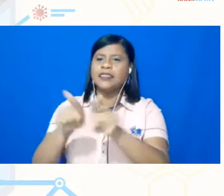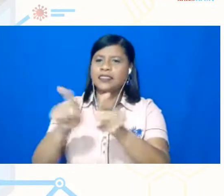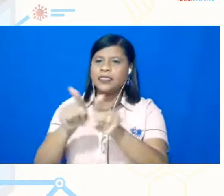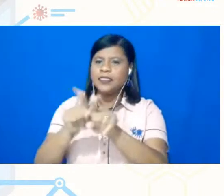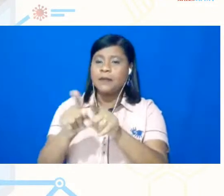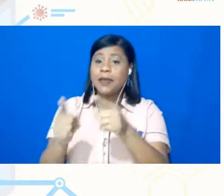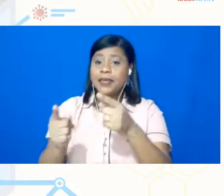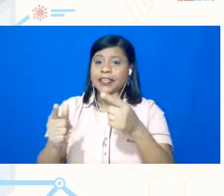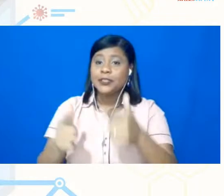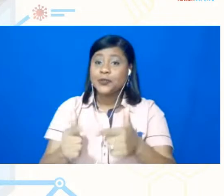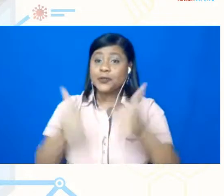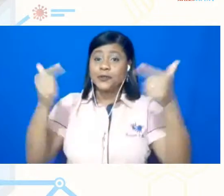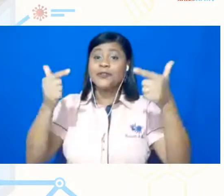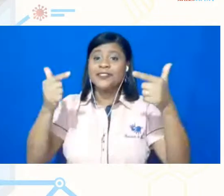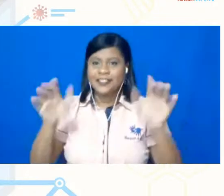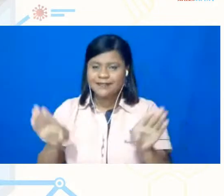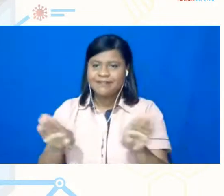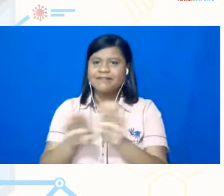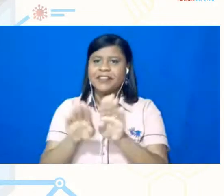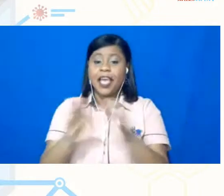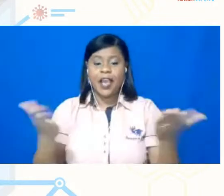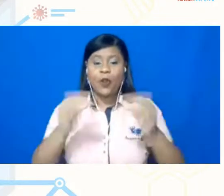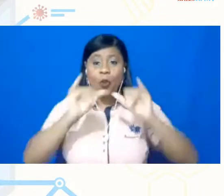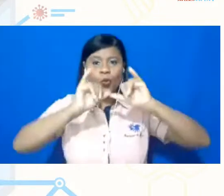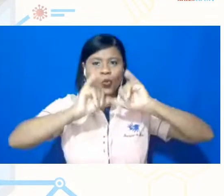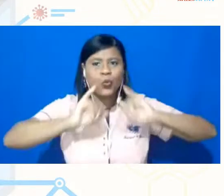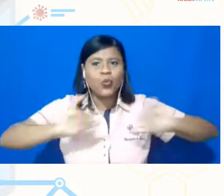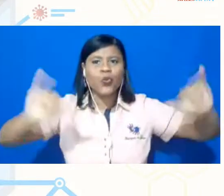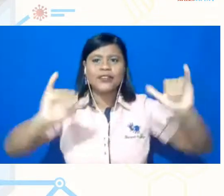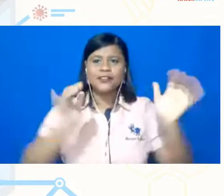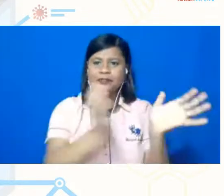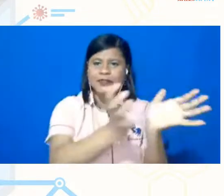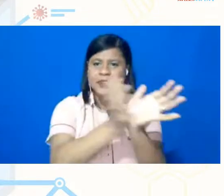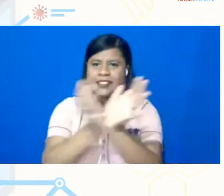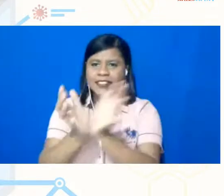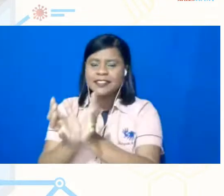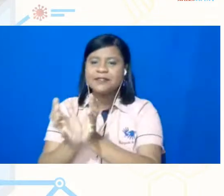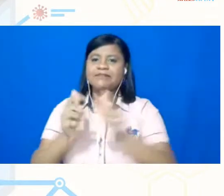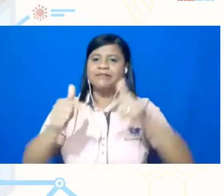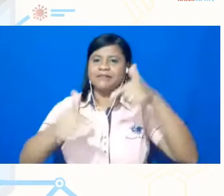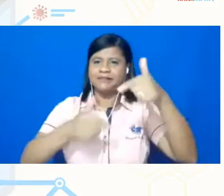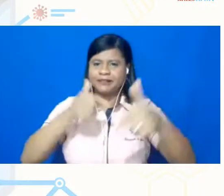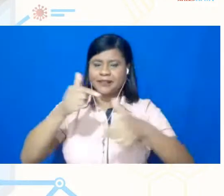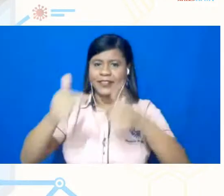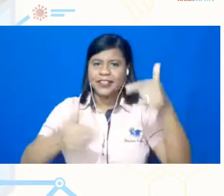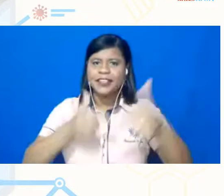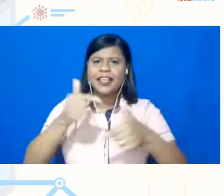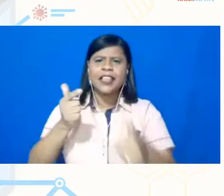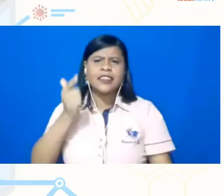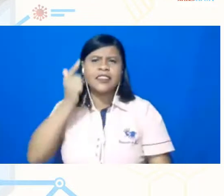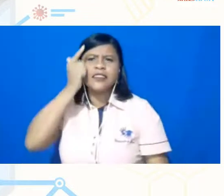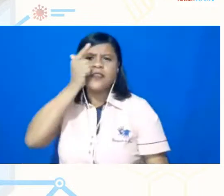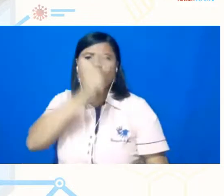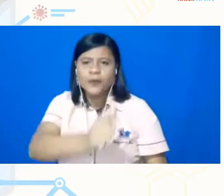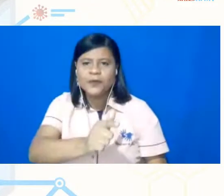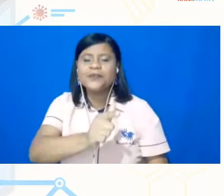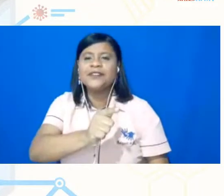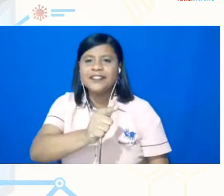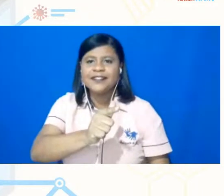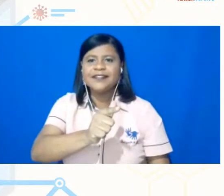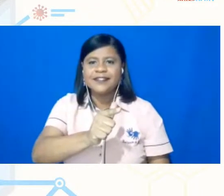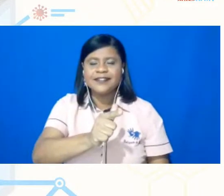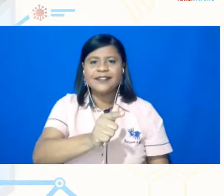agora, na divulgação desses grupos de trabalho, né, na conquista de,